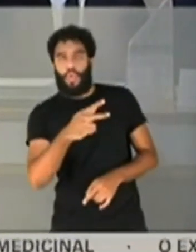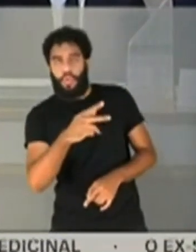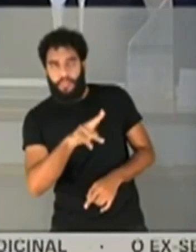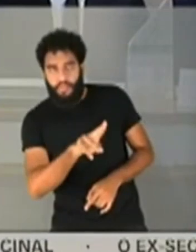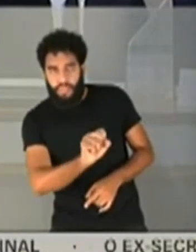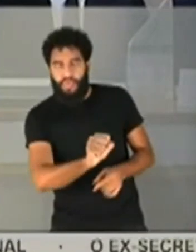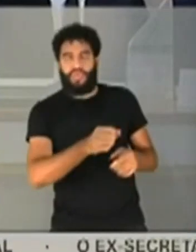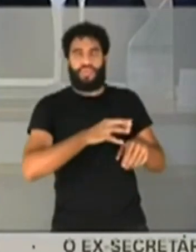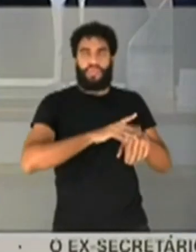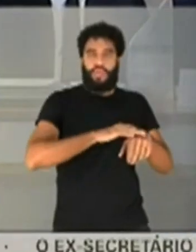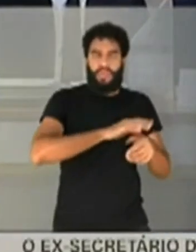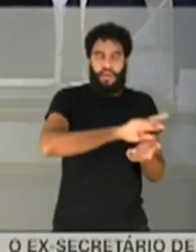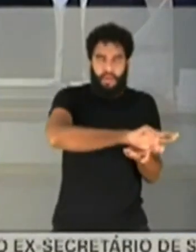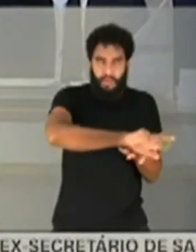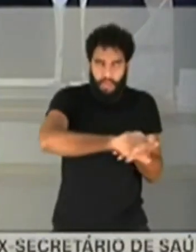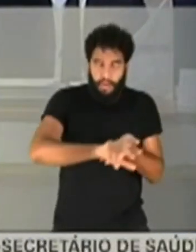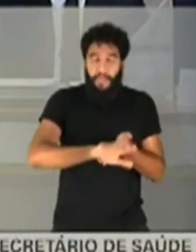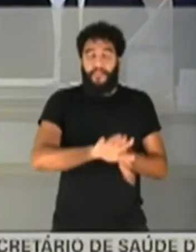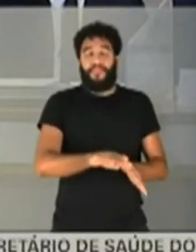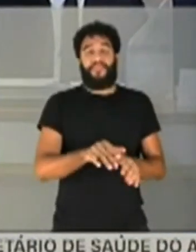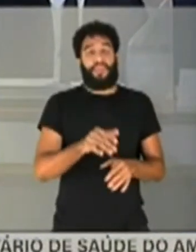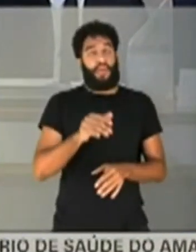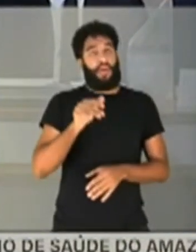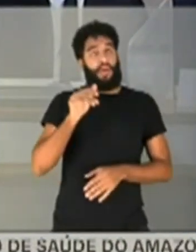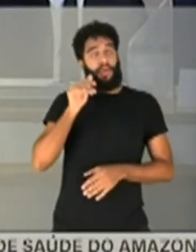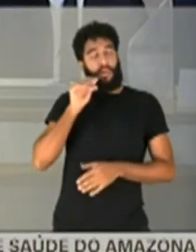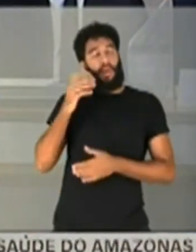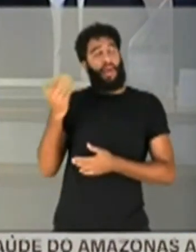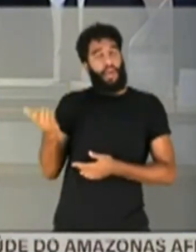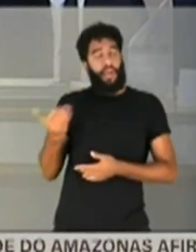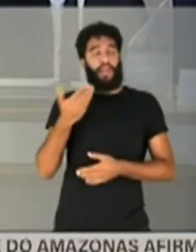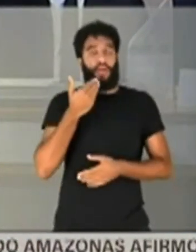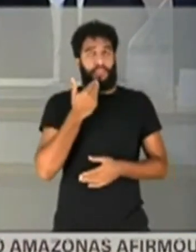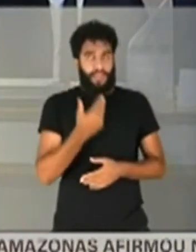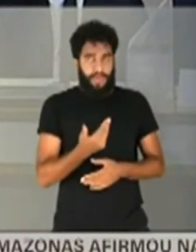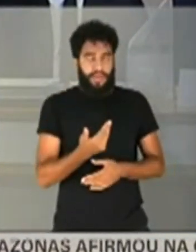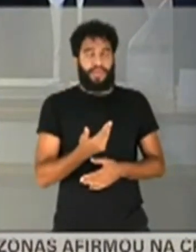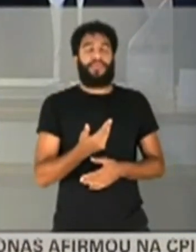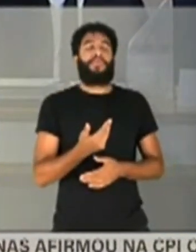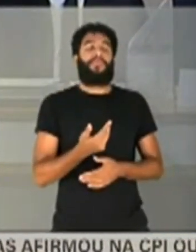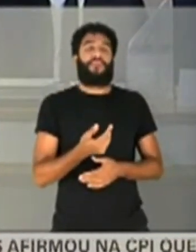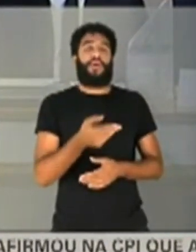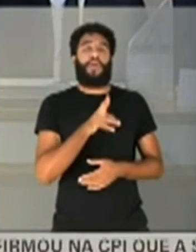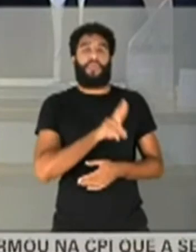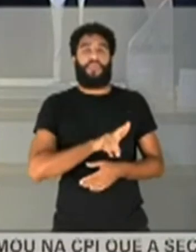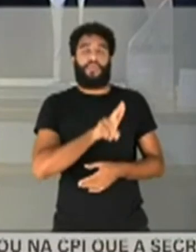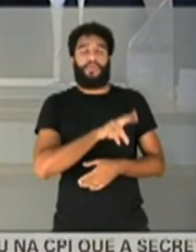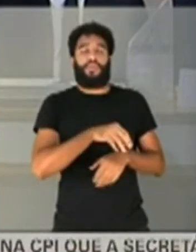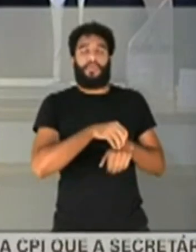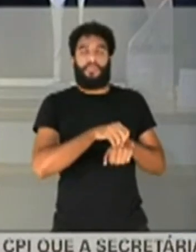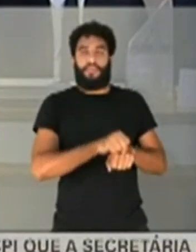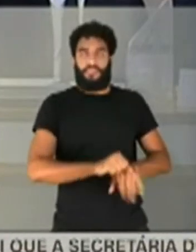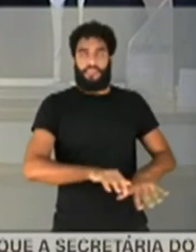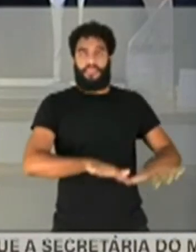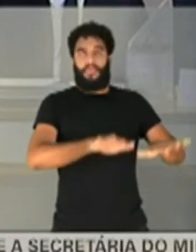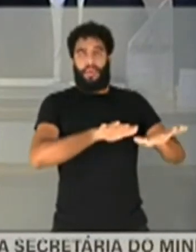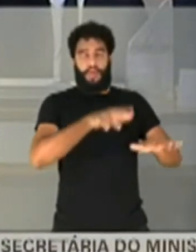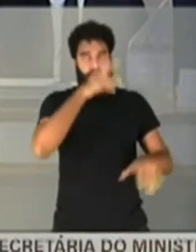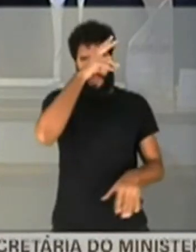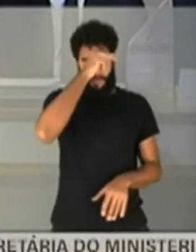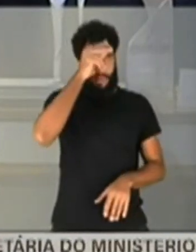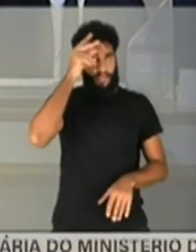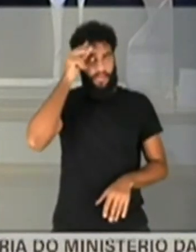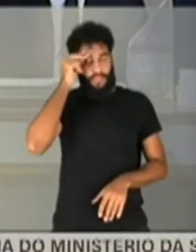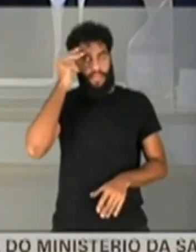mas ela solicitou para dar seguimento à distribuição às prefeituras